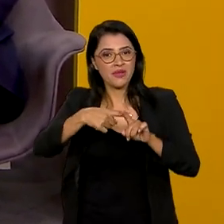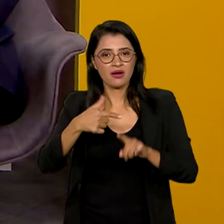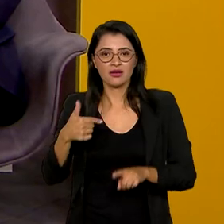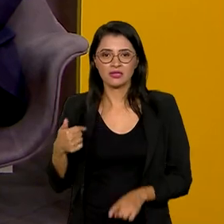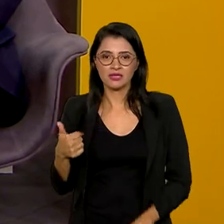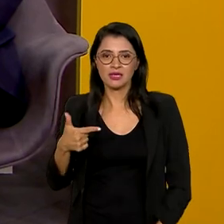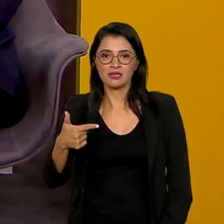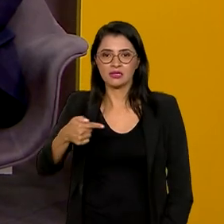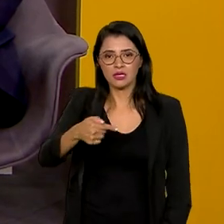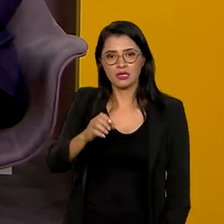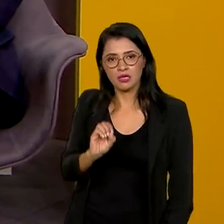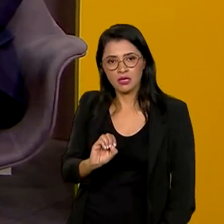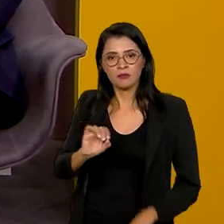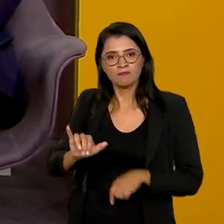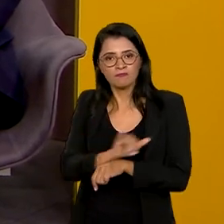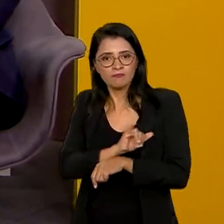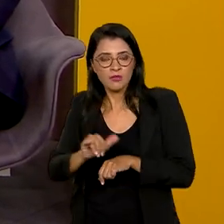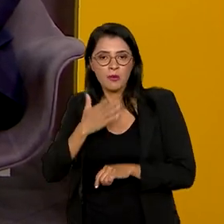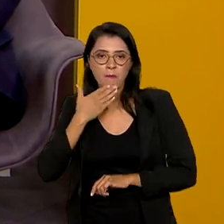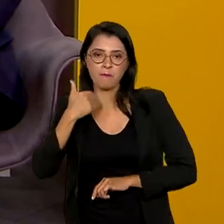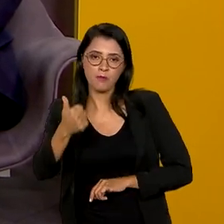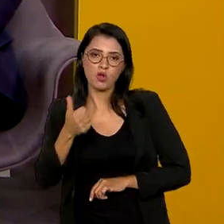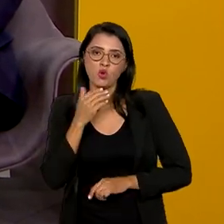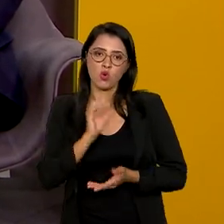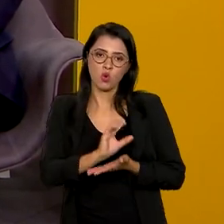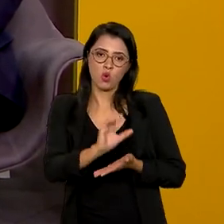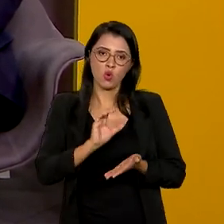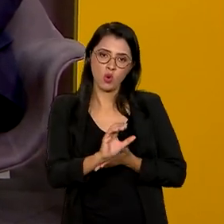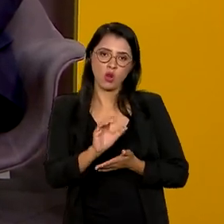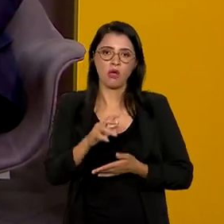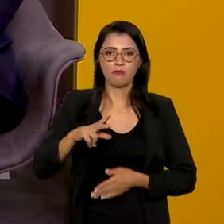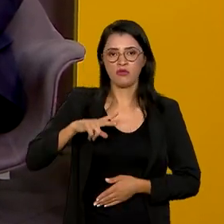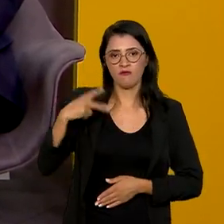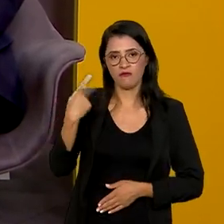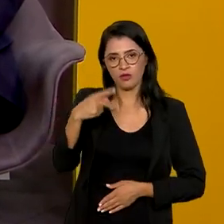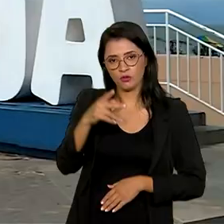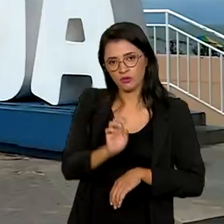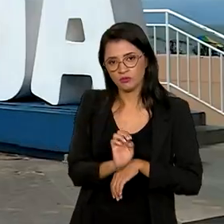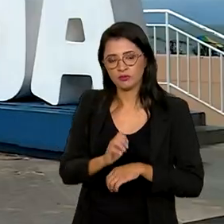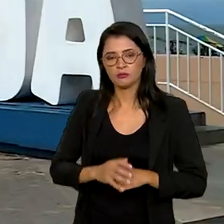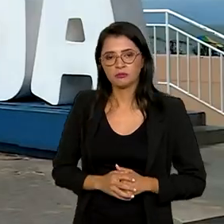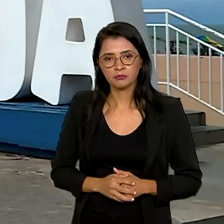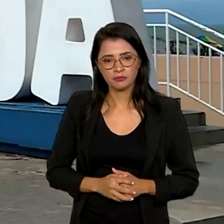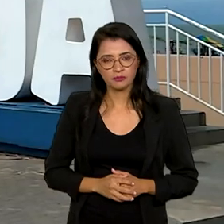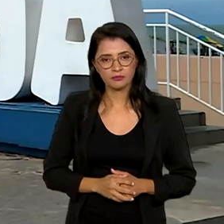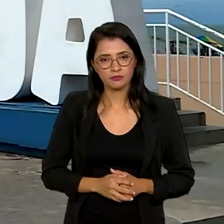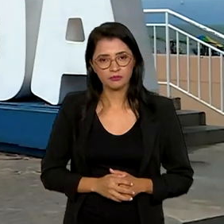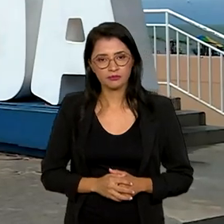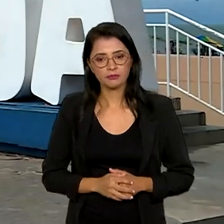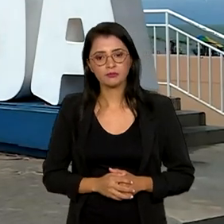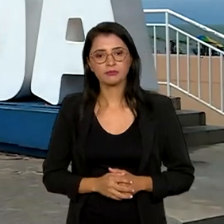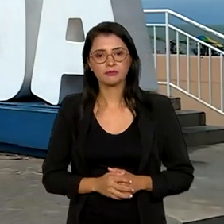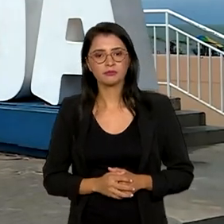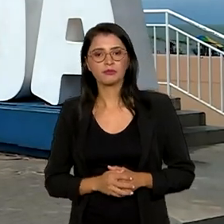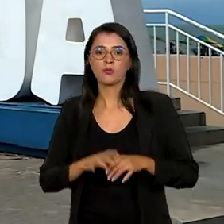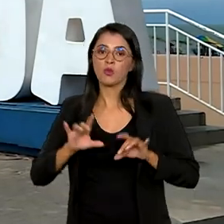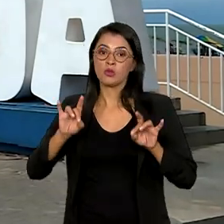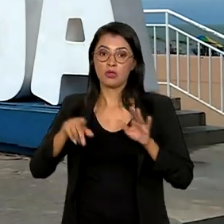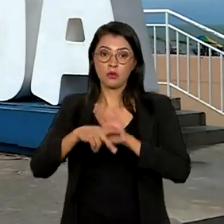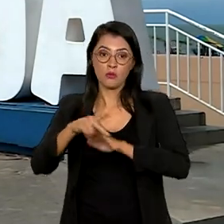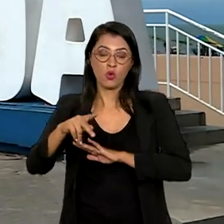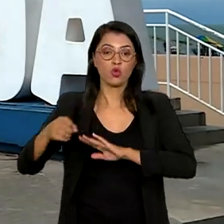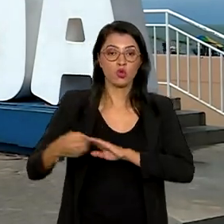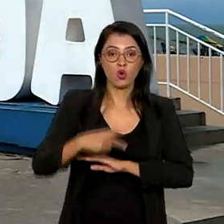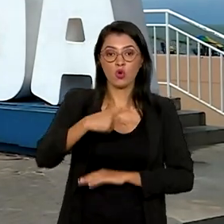medidas que vão melhorar as condições do investimento privado no estado. Entre os destaques do